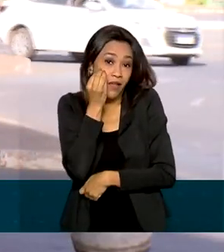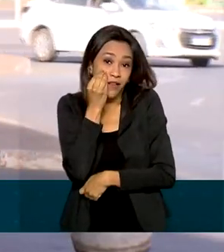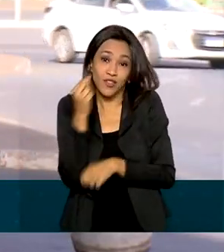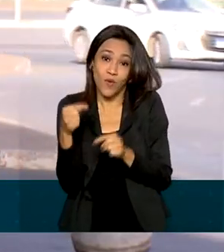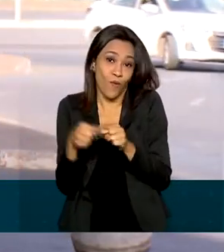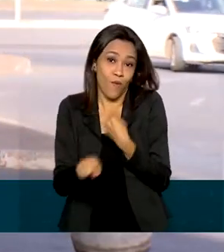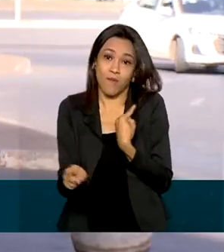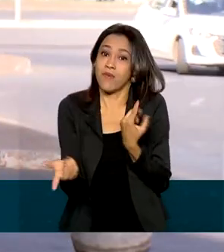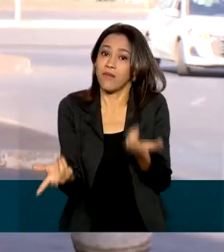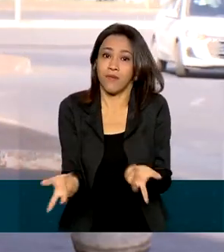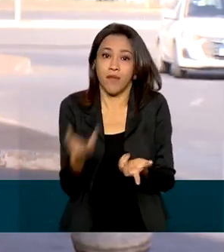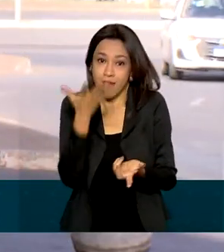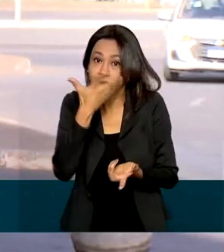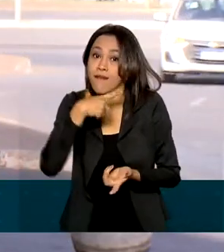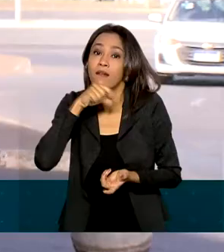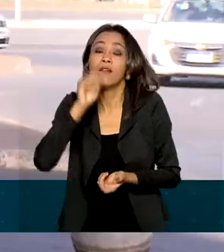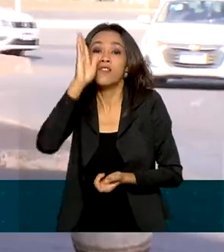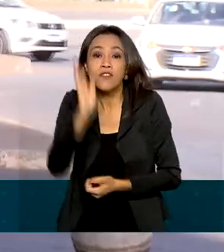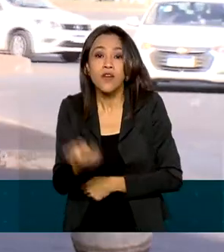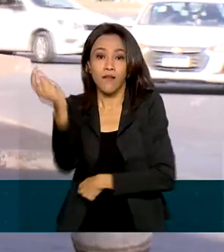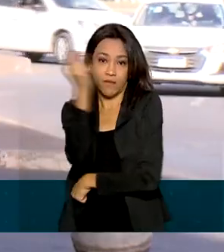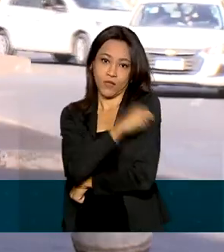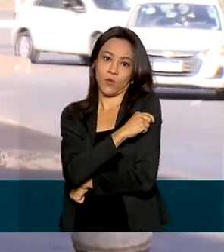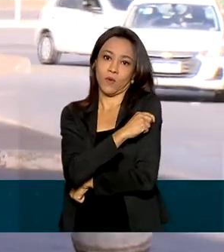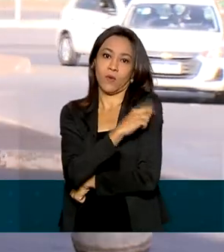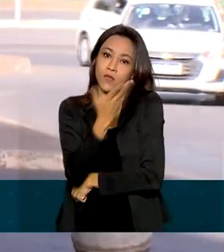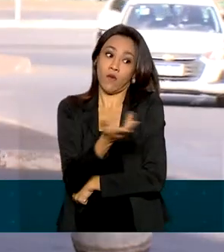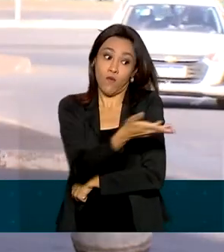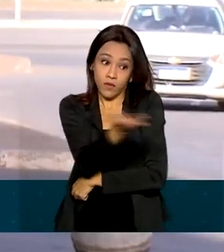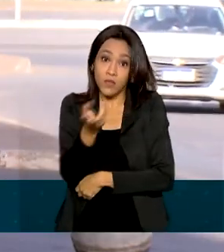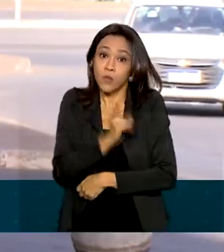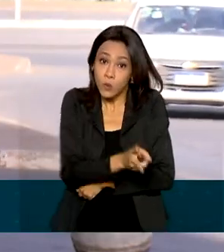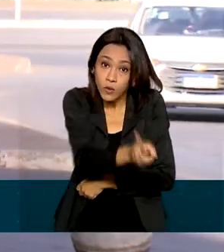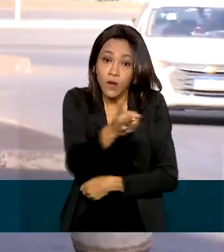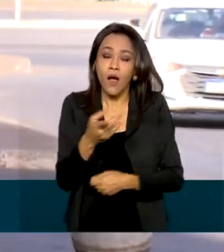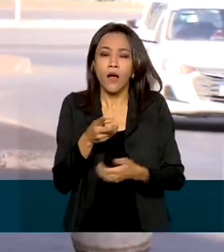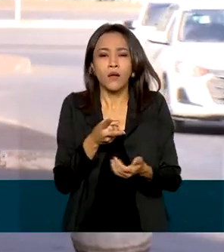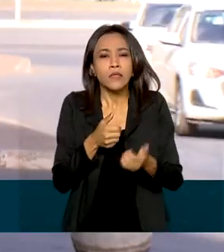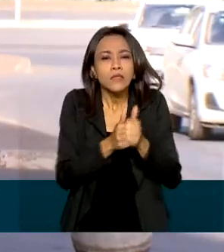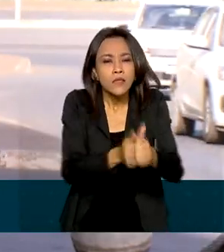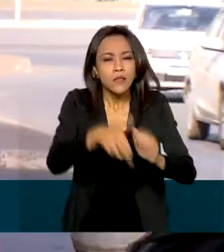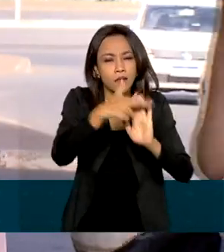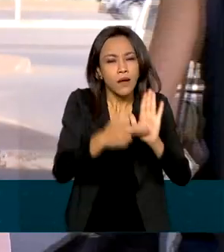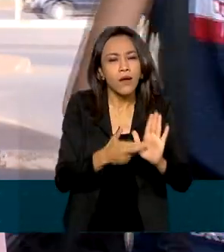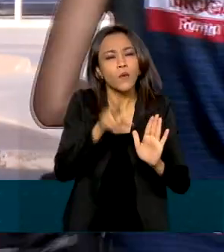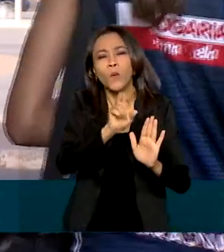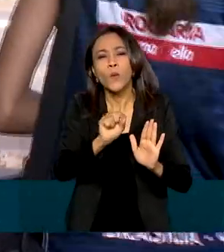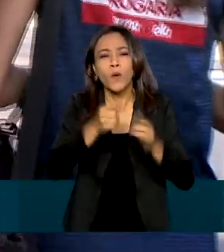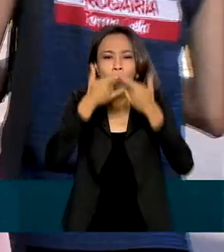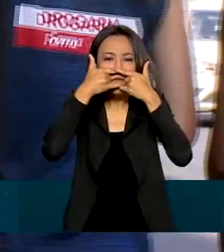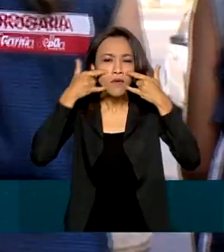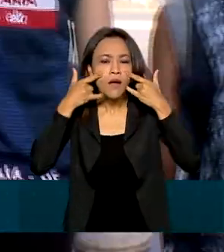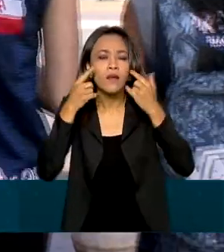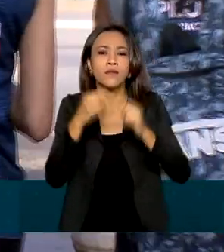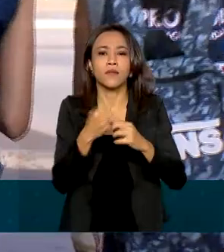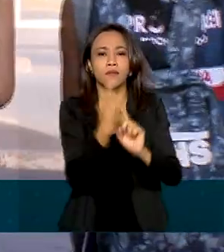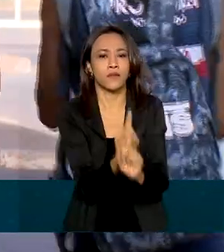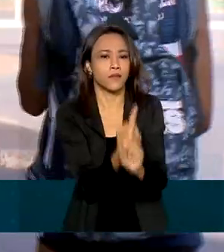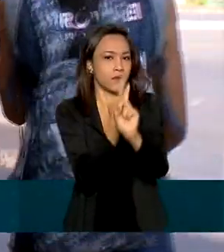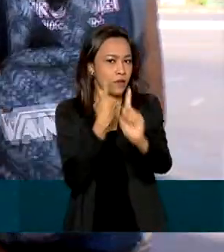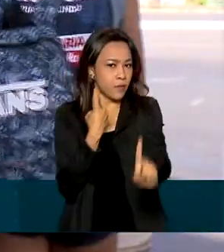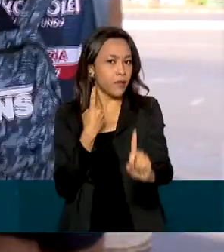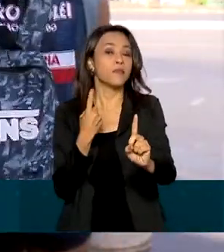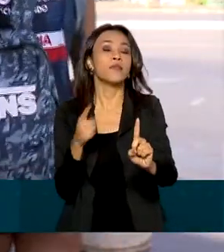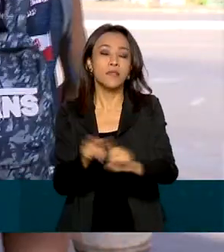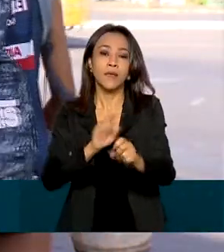isso. A agência reforça que a população deve continuar seguindo as orientações de uso de máscaras, distanciamento social e